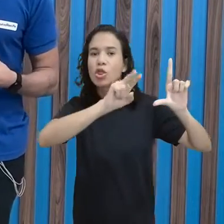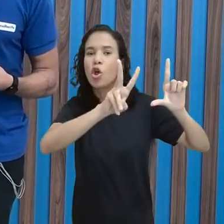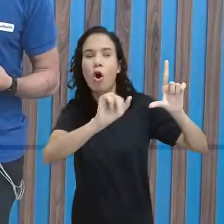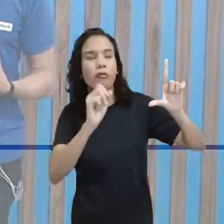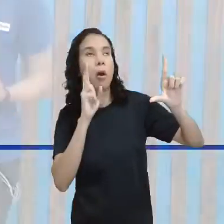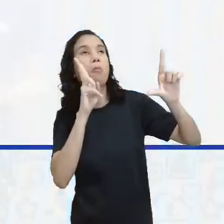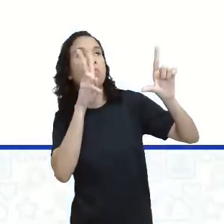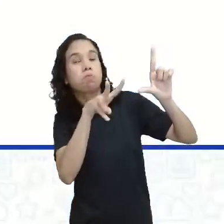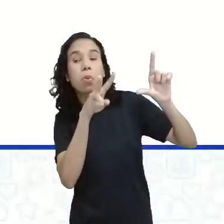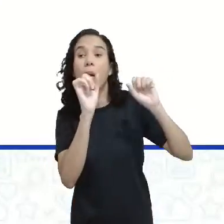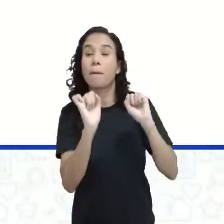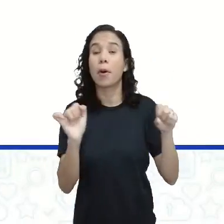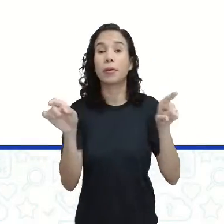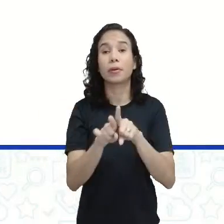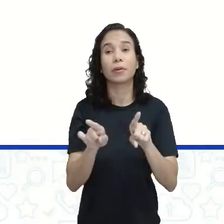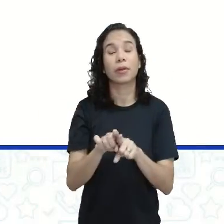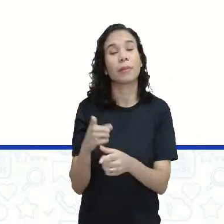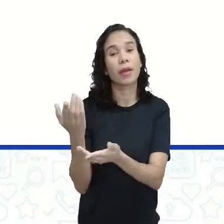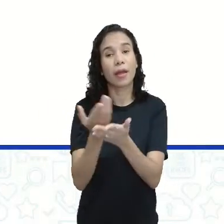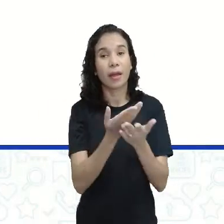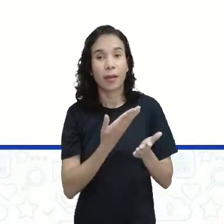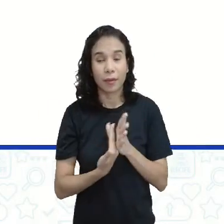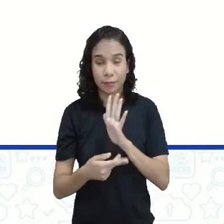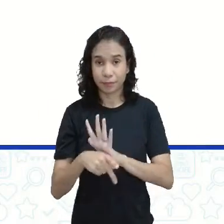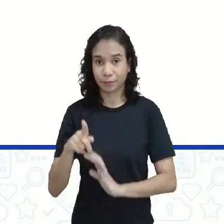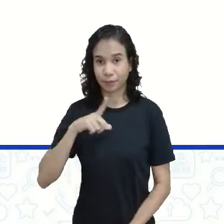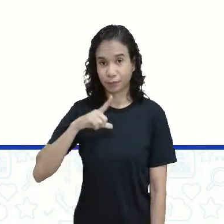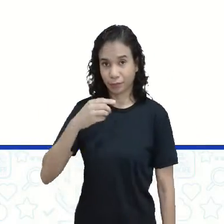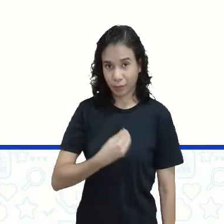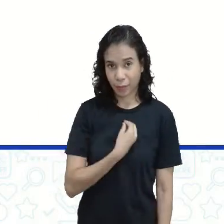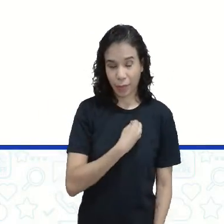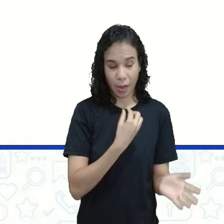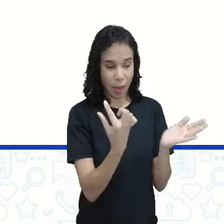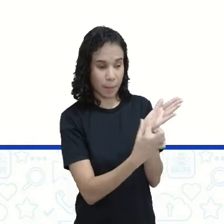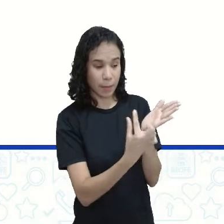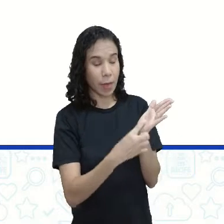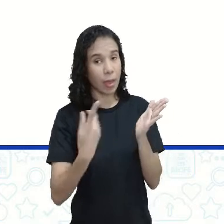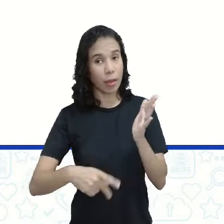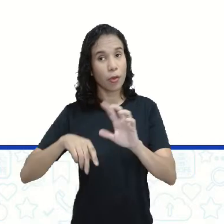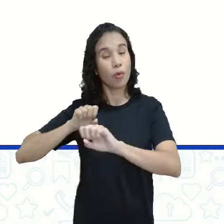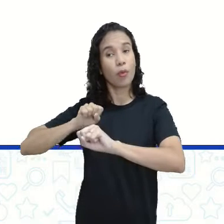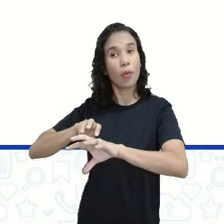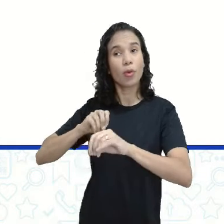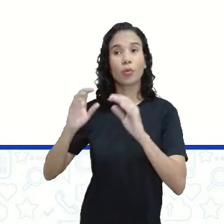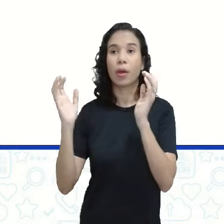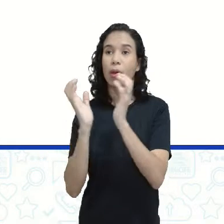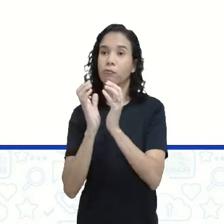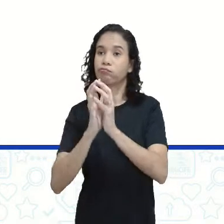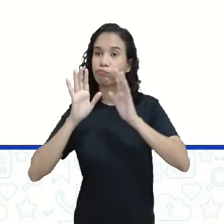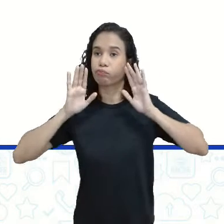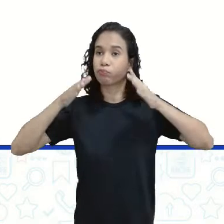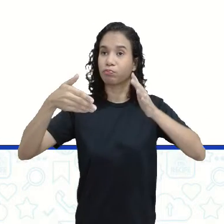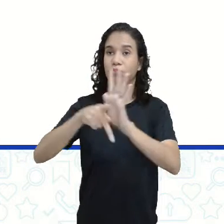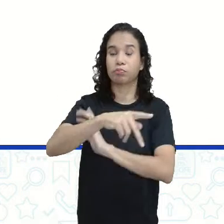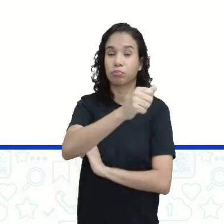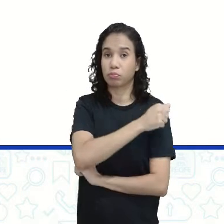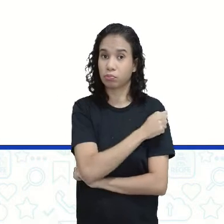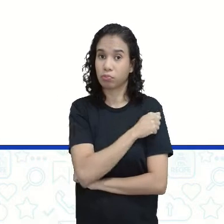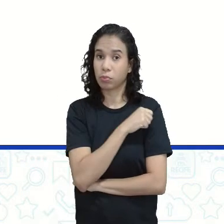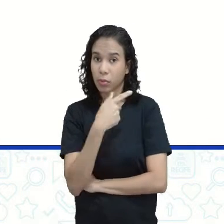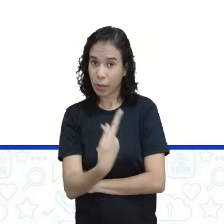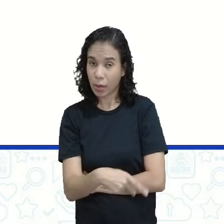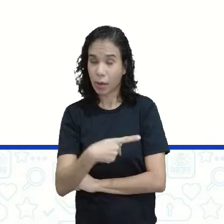aí também acessar as nossas aulas, porque o aplicativo da Educa Recife é específico para os estudantes da rede.